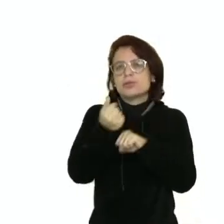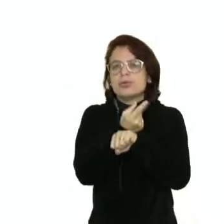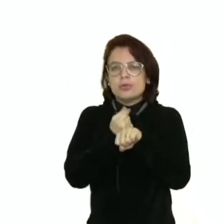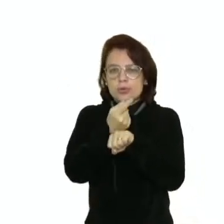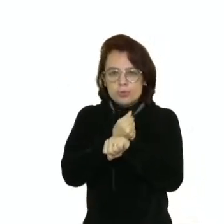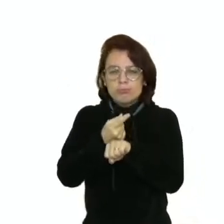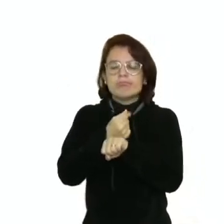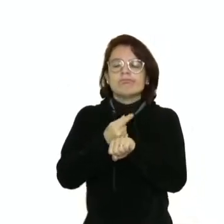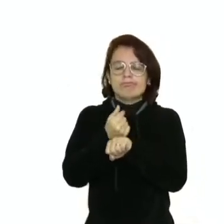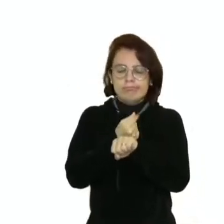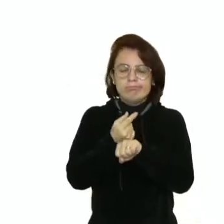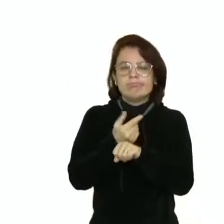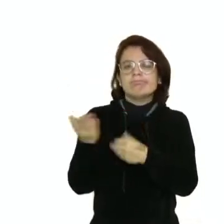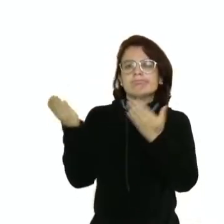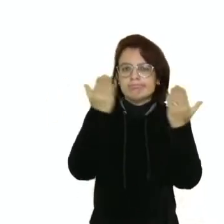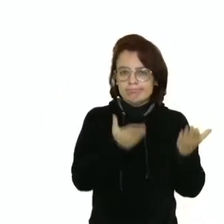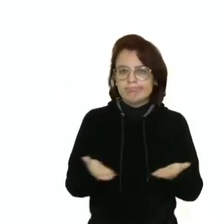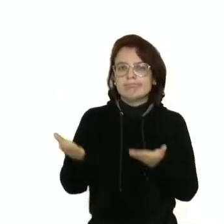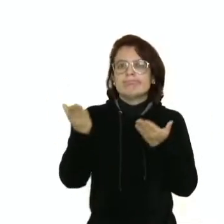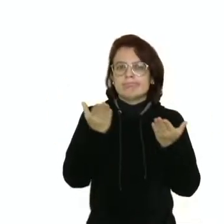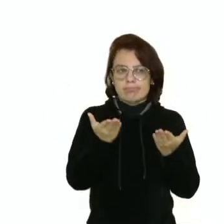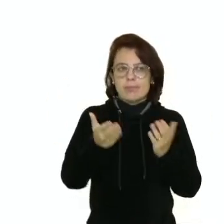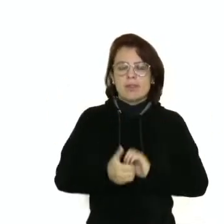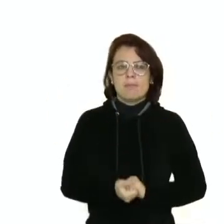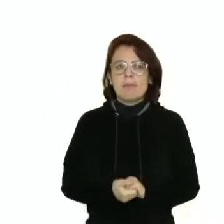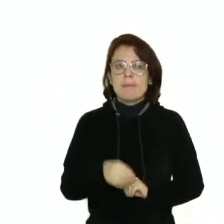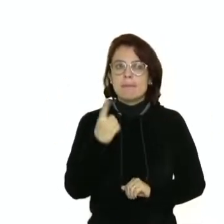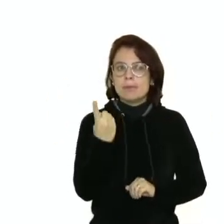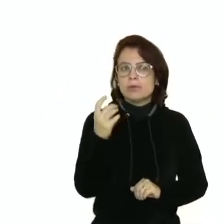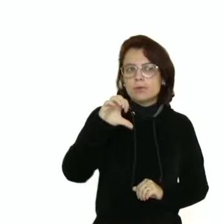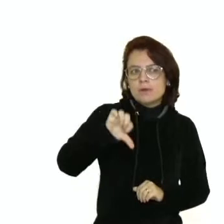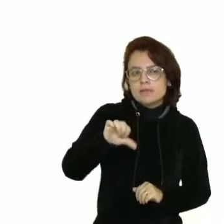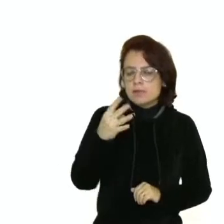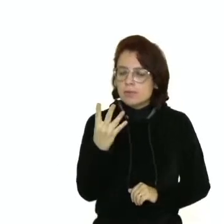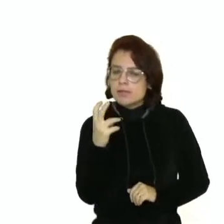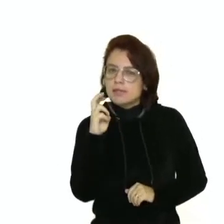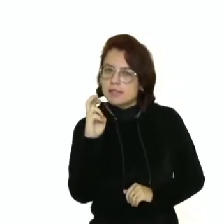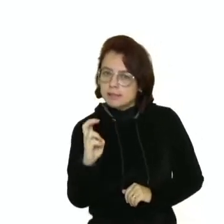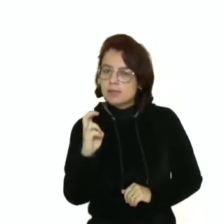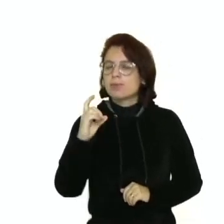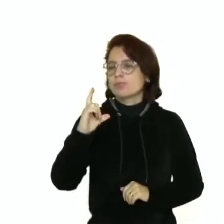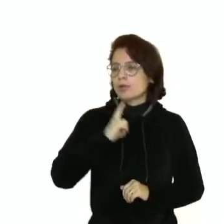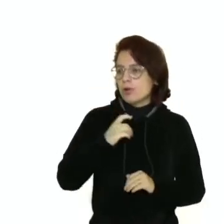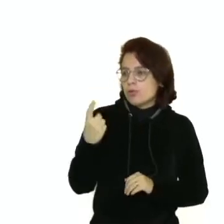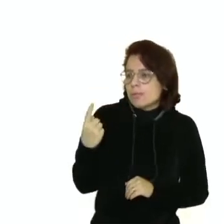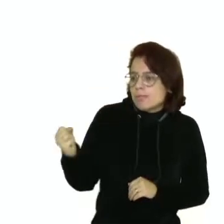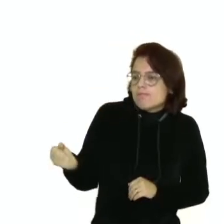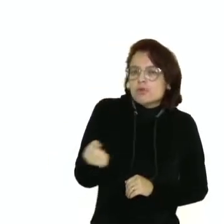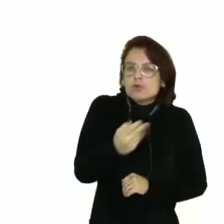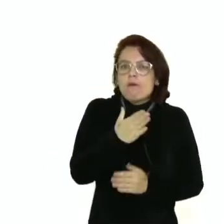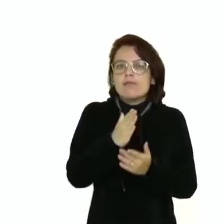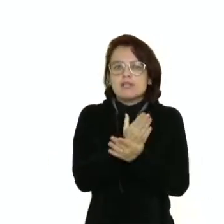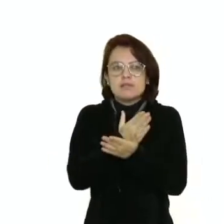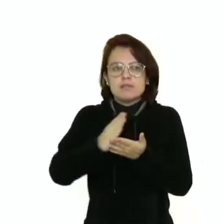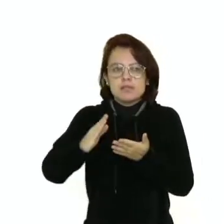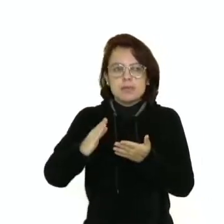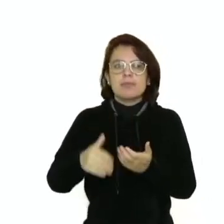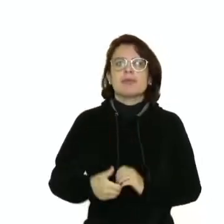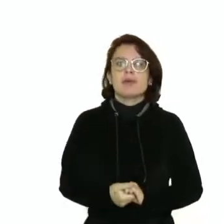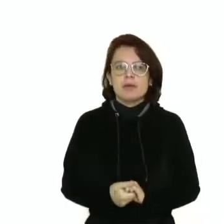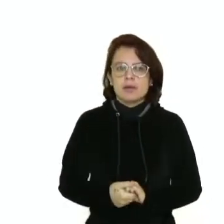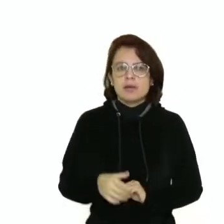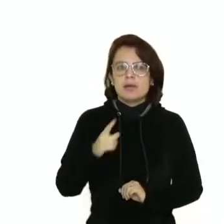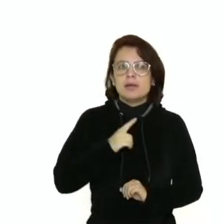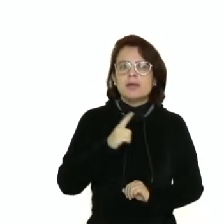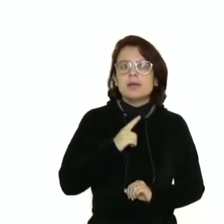fiscais e sociais das áreas. E aí, em 1945, foi elaborada uma nova divisão, tendo como critério o quadro físico de